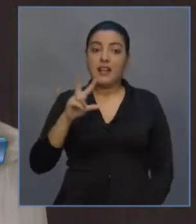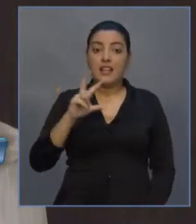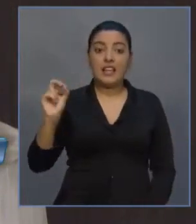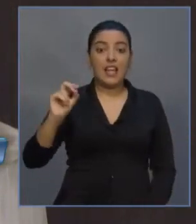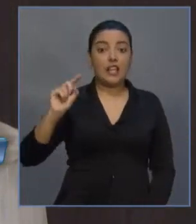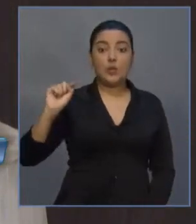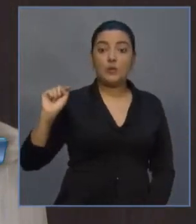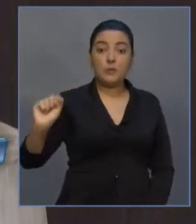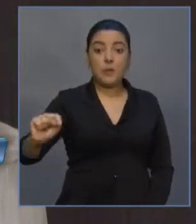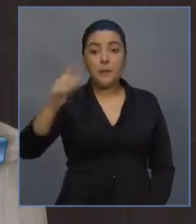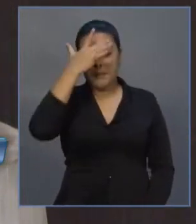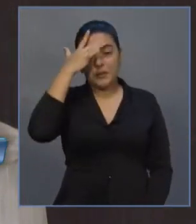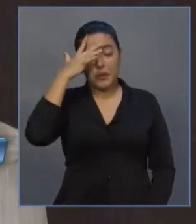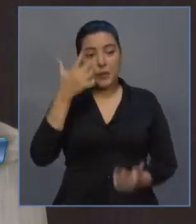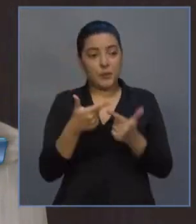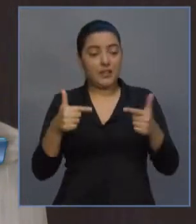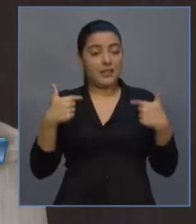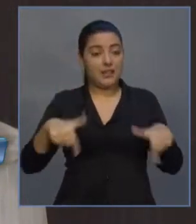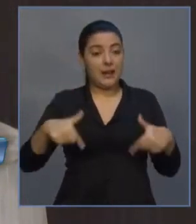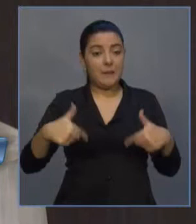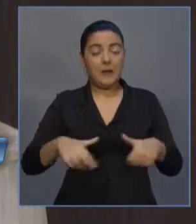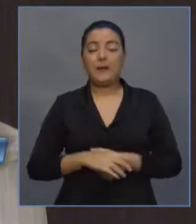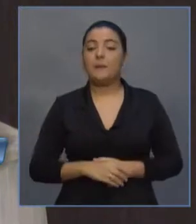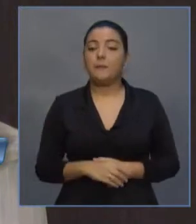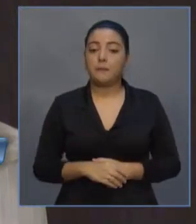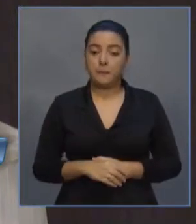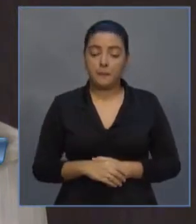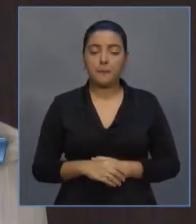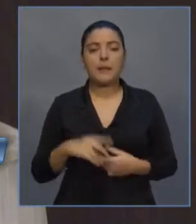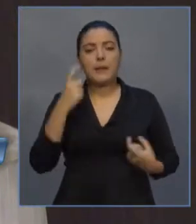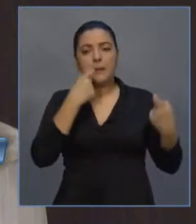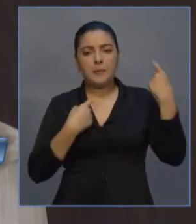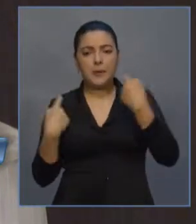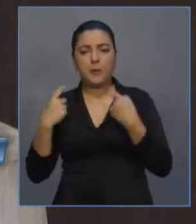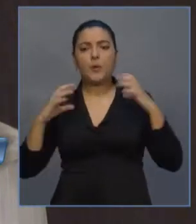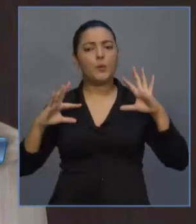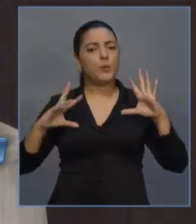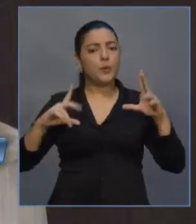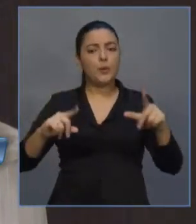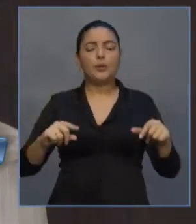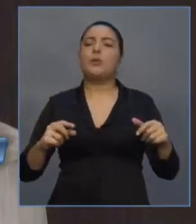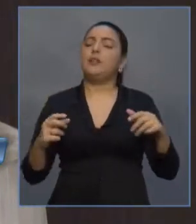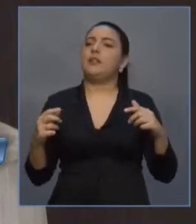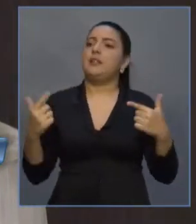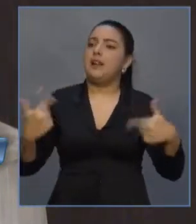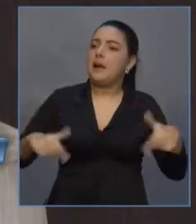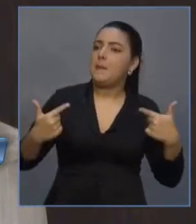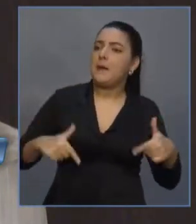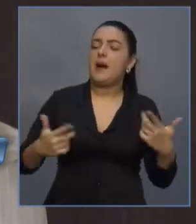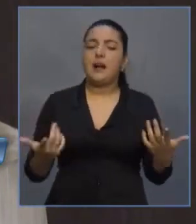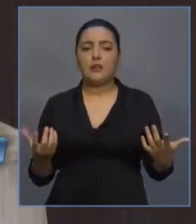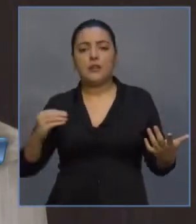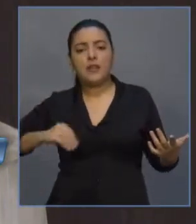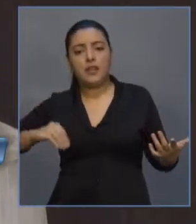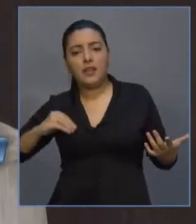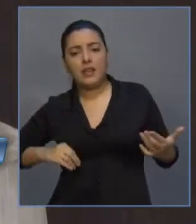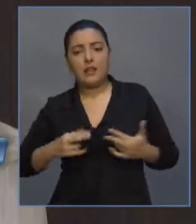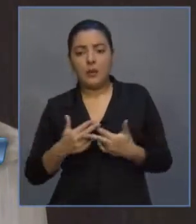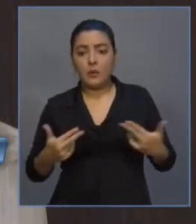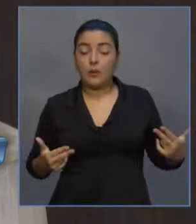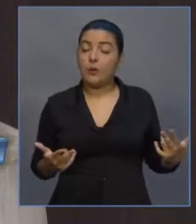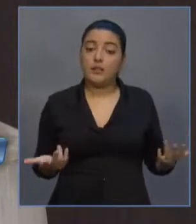desempregados, e é um, obviamente, é uma preocupação de todos nós que é a geração de emprego e renda, mas que, obviamente, aqui,